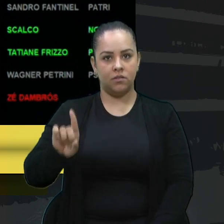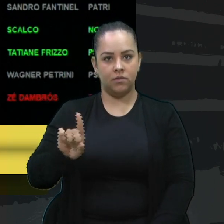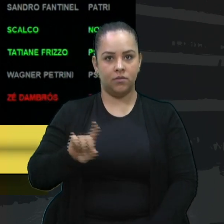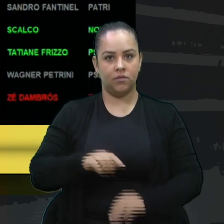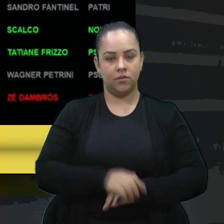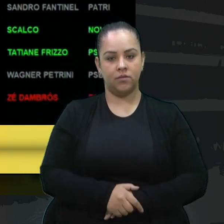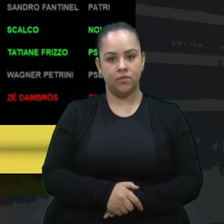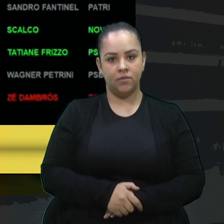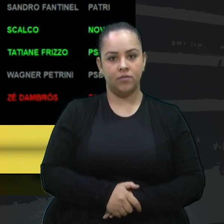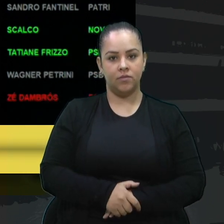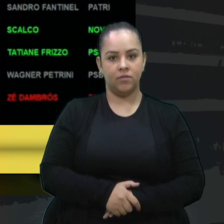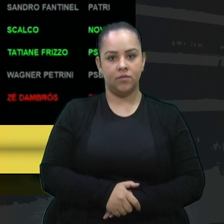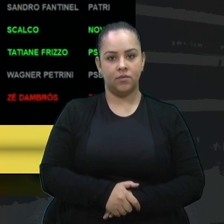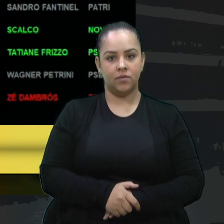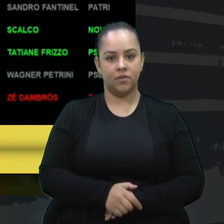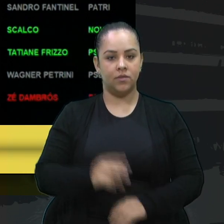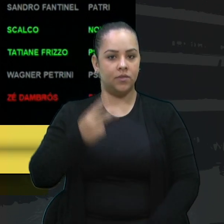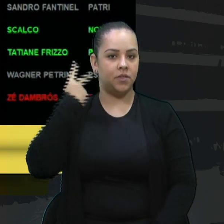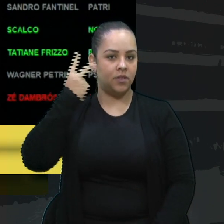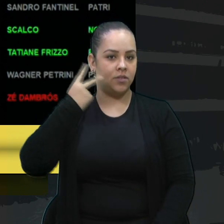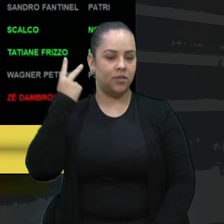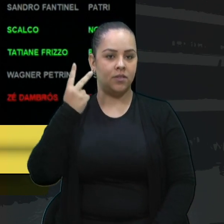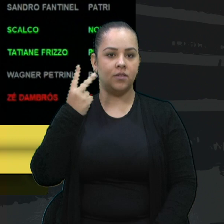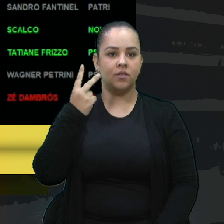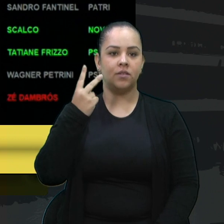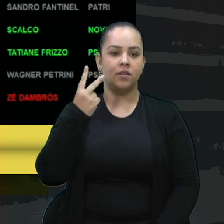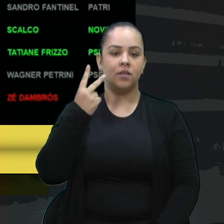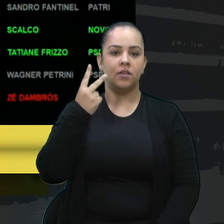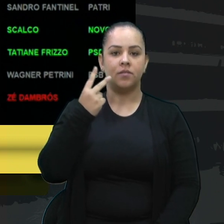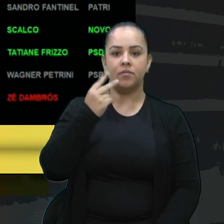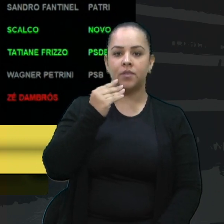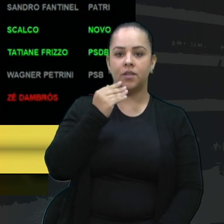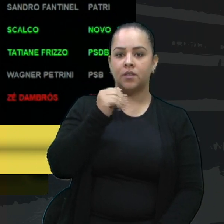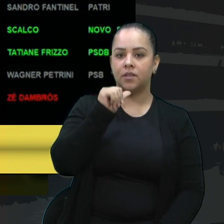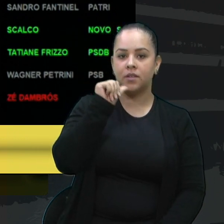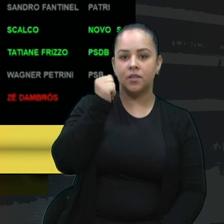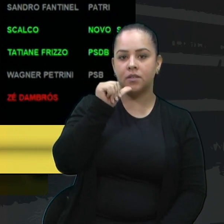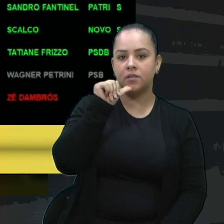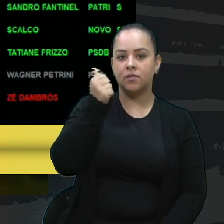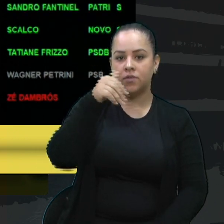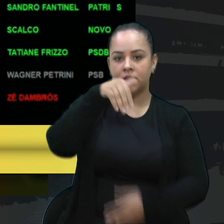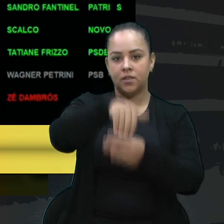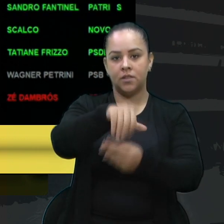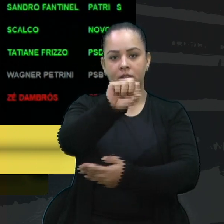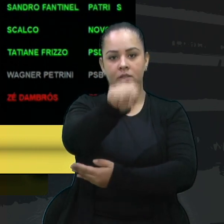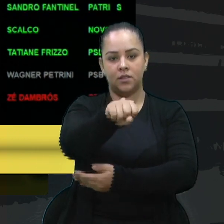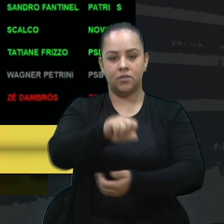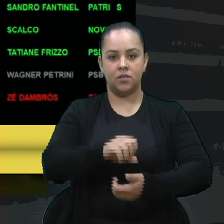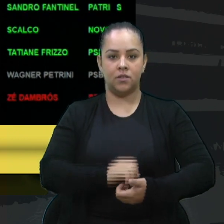Vota não. Vereador Marcão? Sim, senhor presidente. Vota sim, vereador...